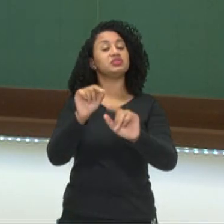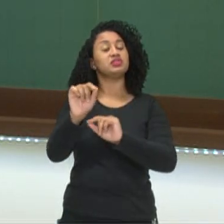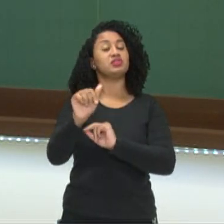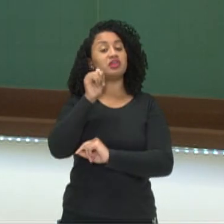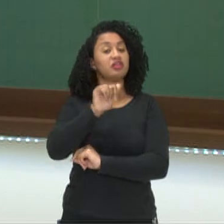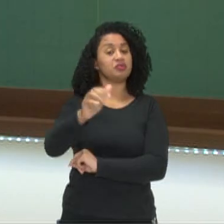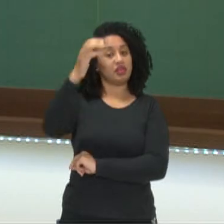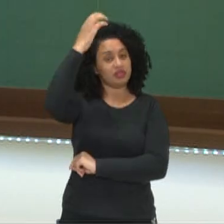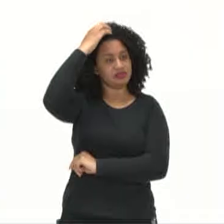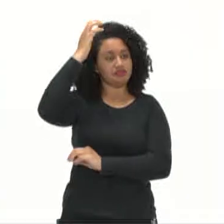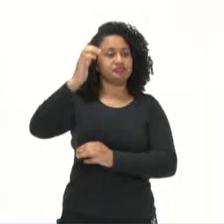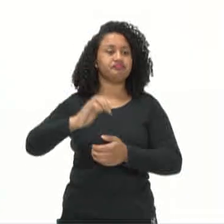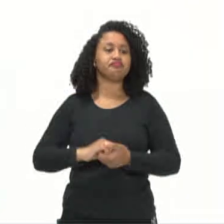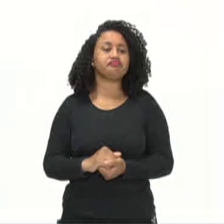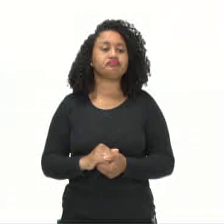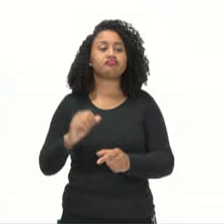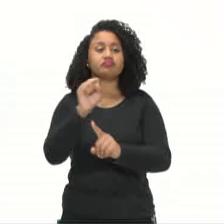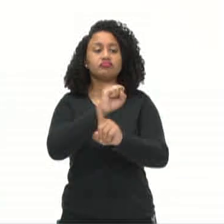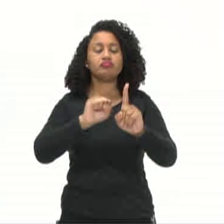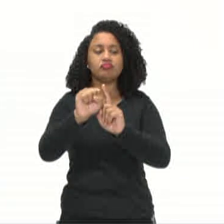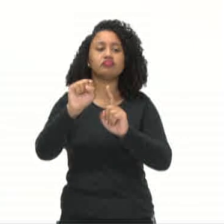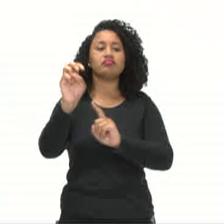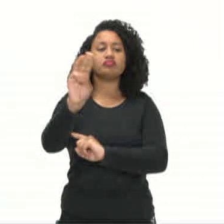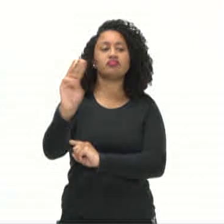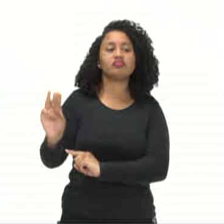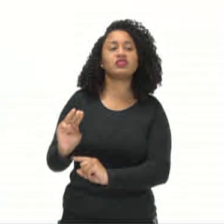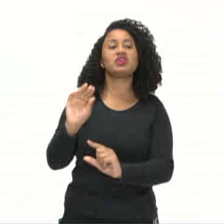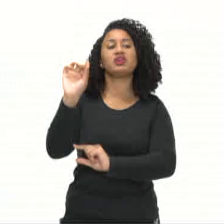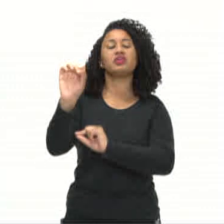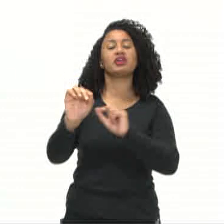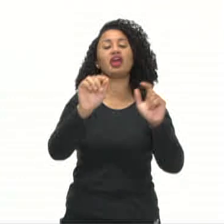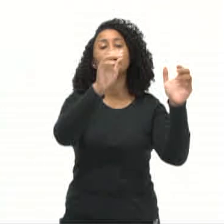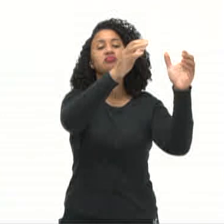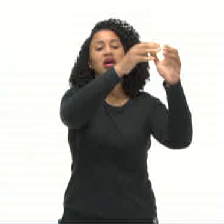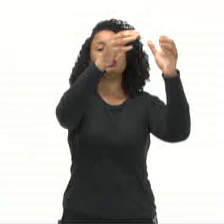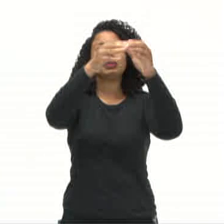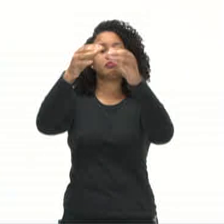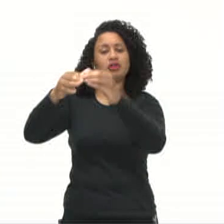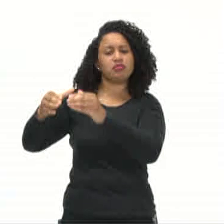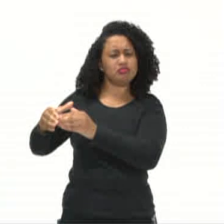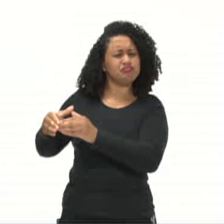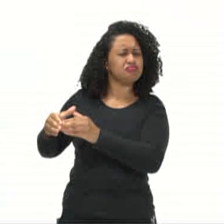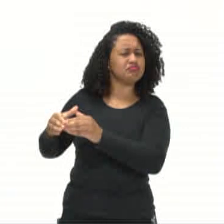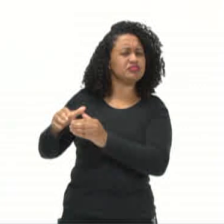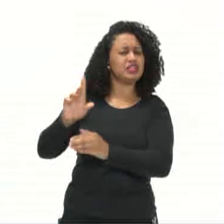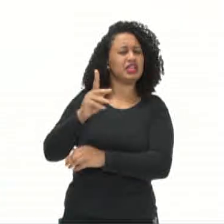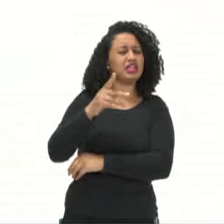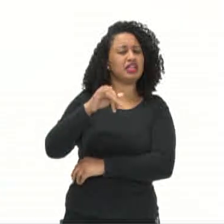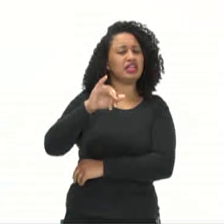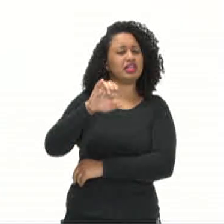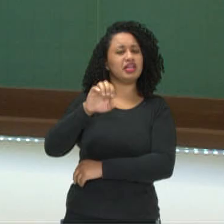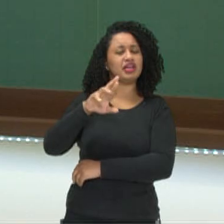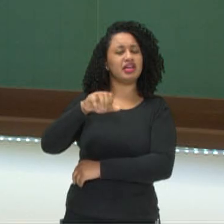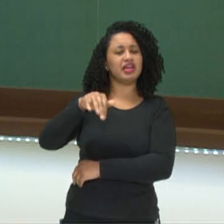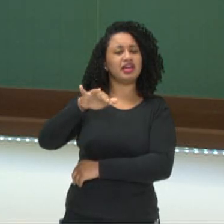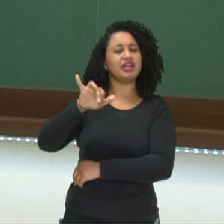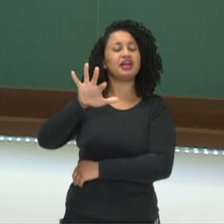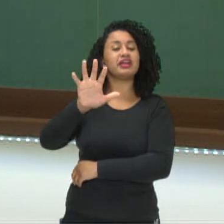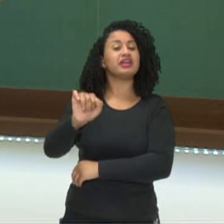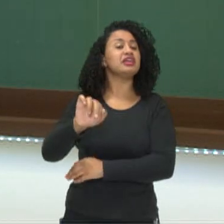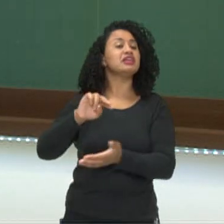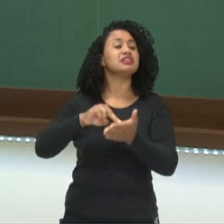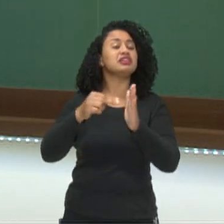uma rainha. Sociedade mesopotâmica era hierarquizada, que é isso? E nós temos então uma